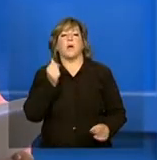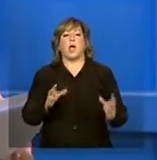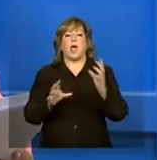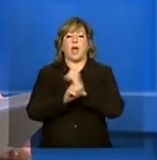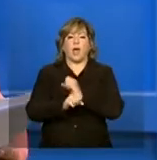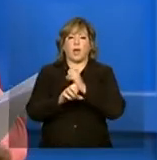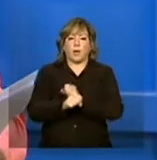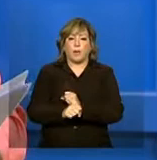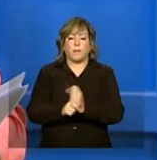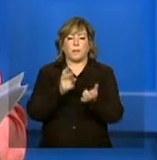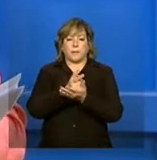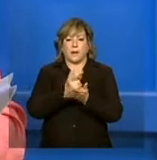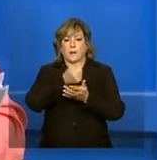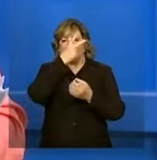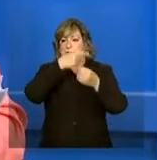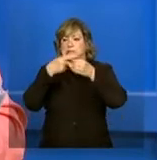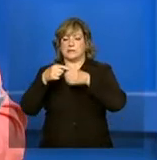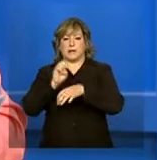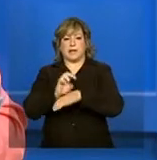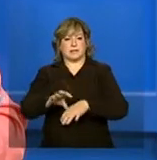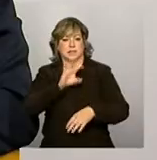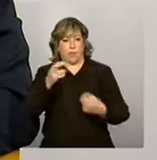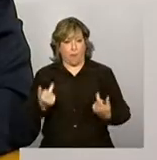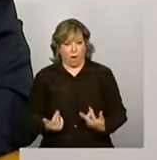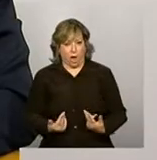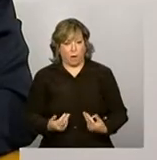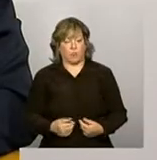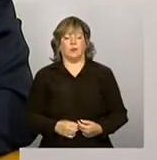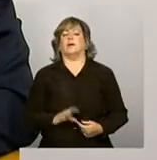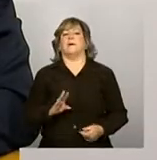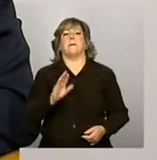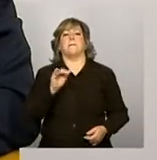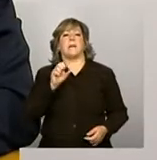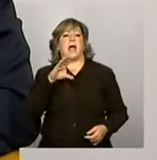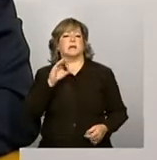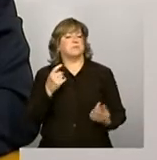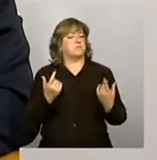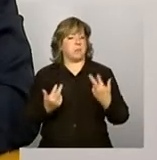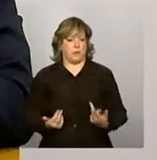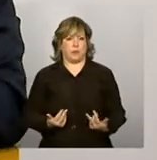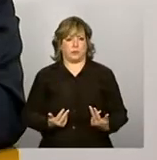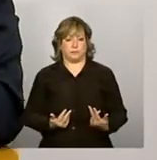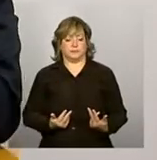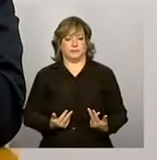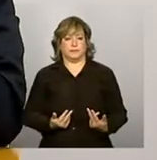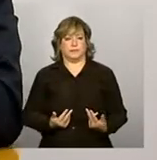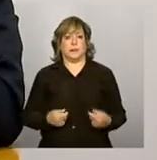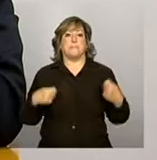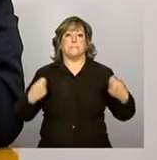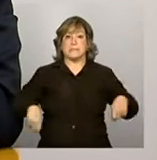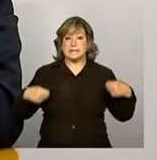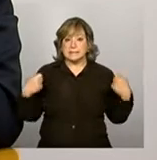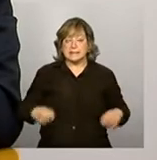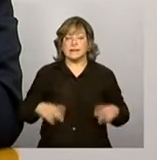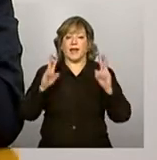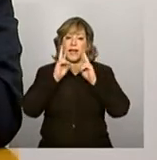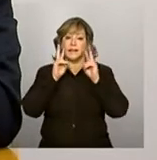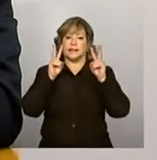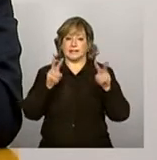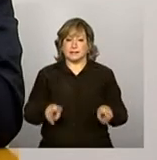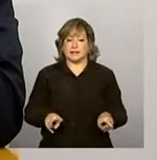para estados e municípios? Olha, é basicamente o mesmo, ou seja, tem que se prestar atenção